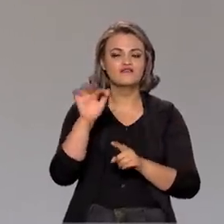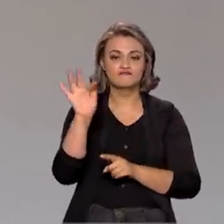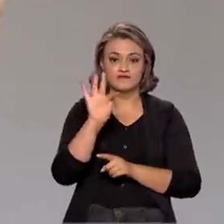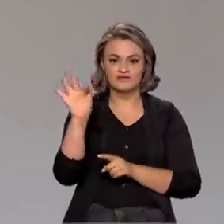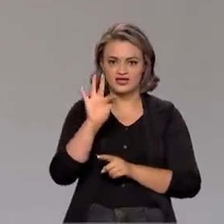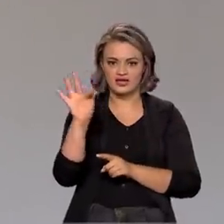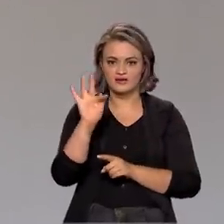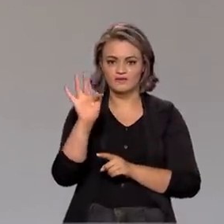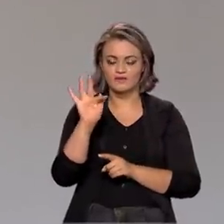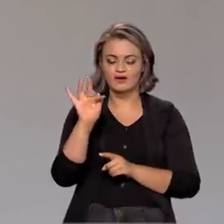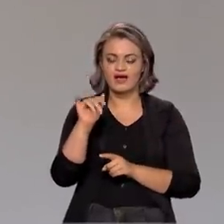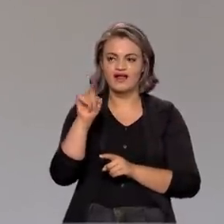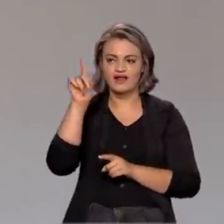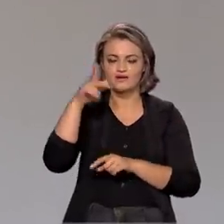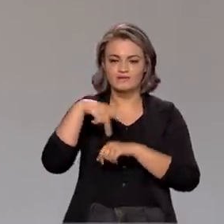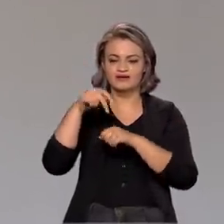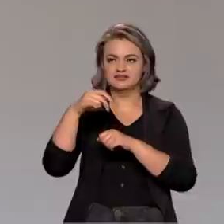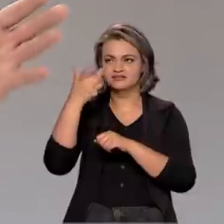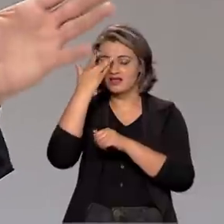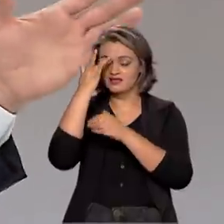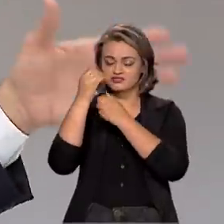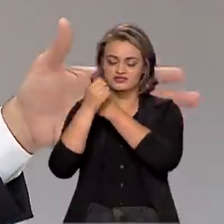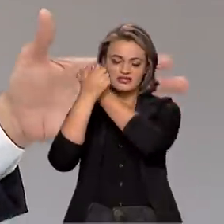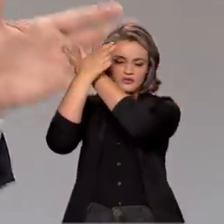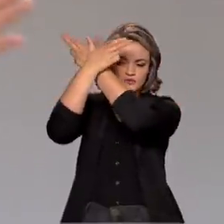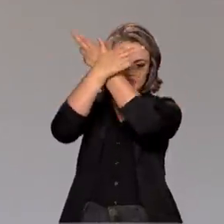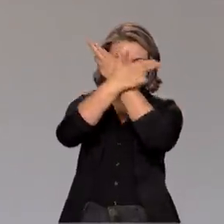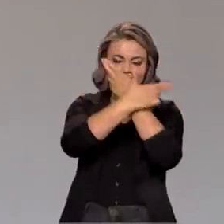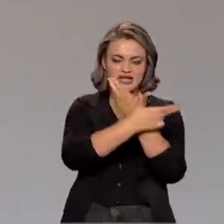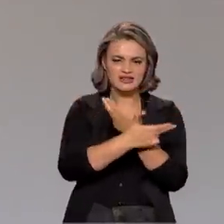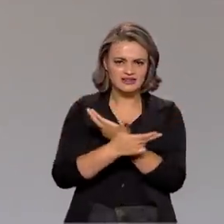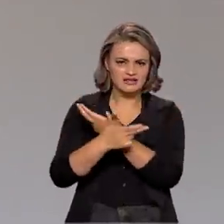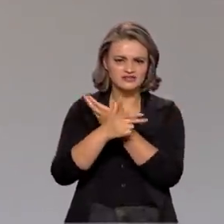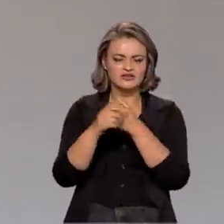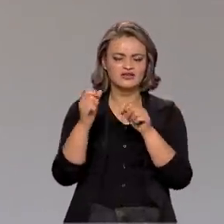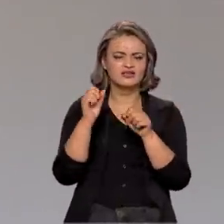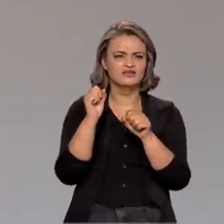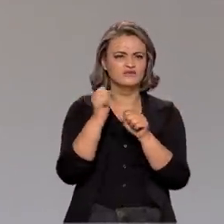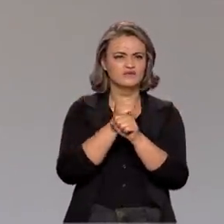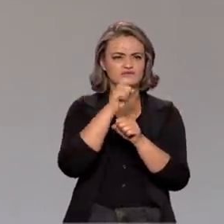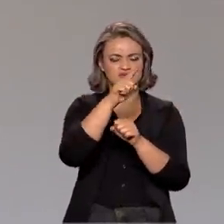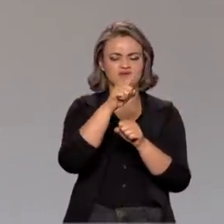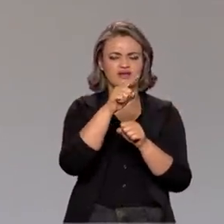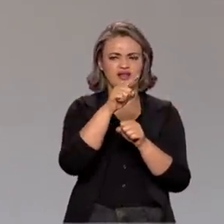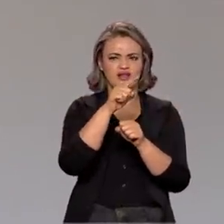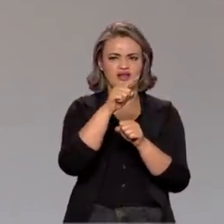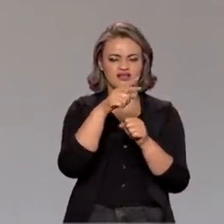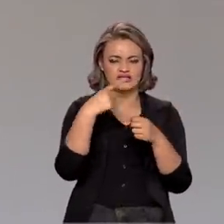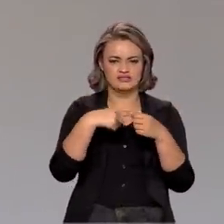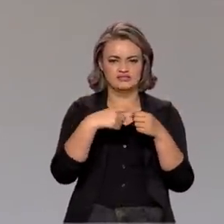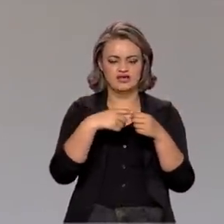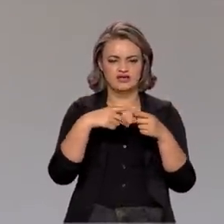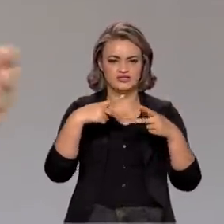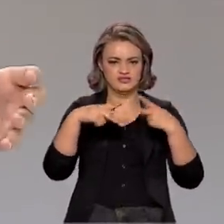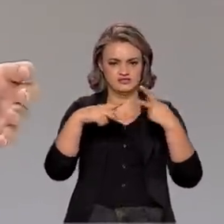Índia de um satélite 100% nacional, ele foi constituído ali em São José dos Campos, no interior de São Paulo, e uma das funções é monitorar os